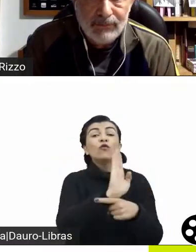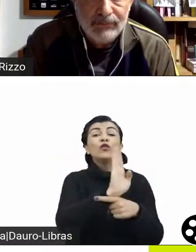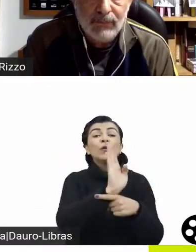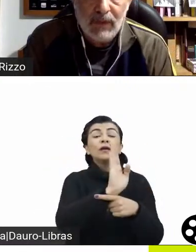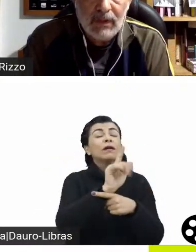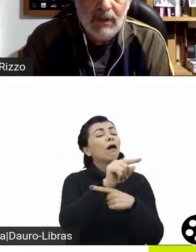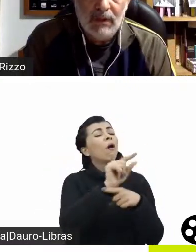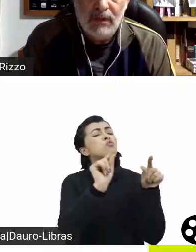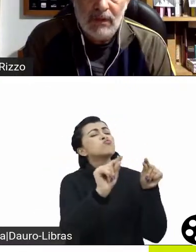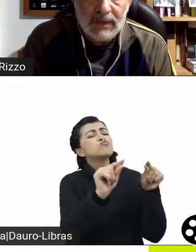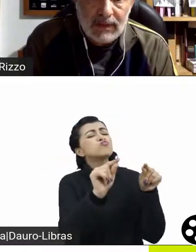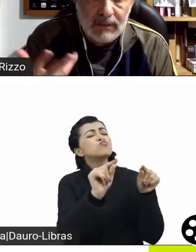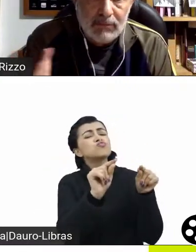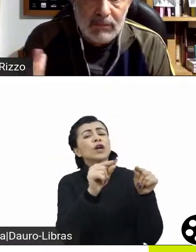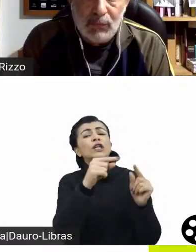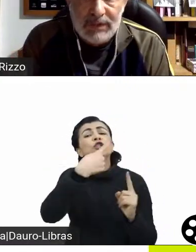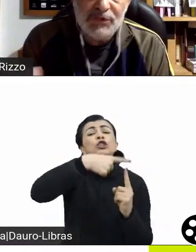musical.